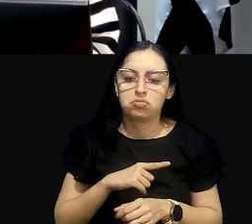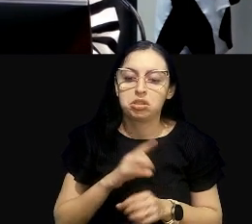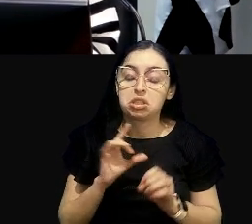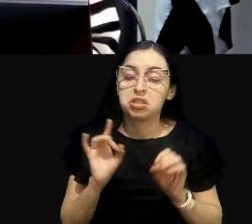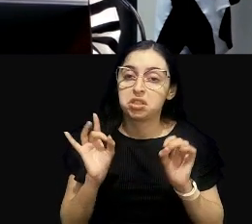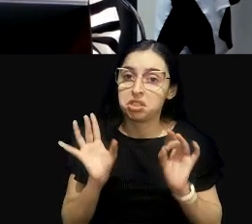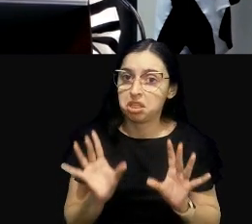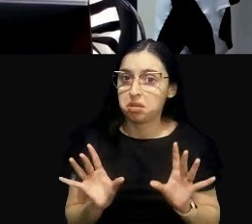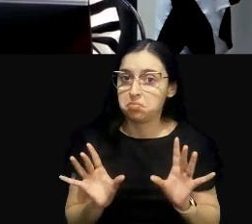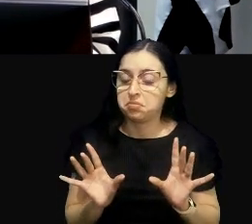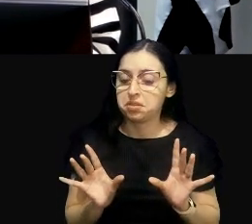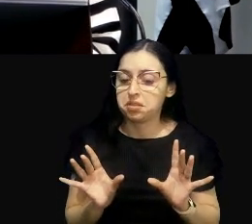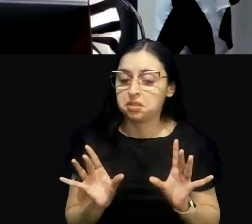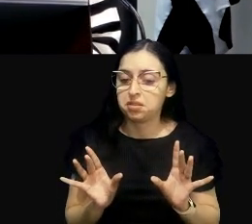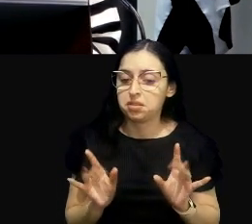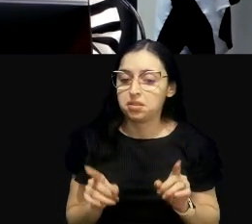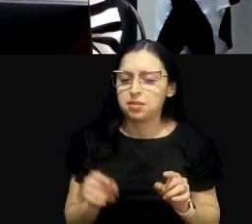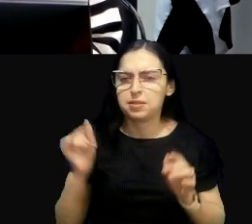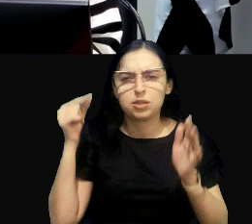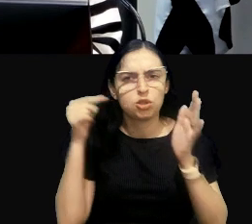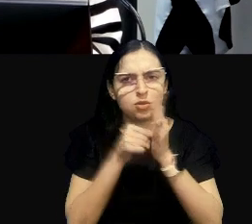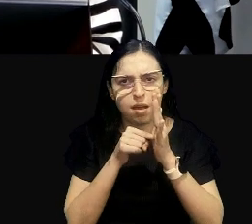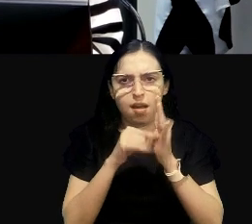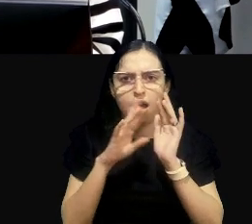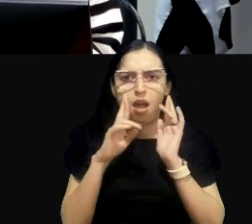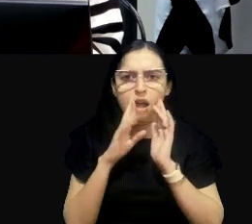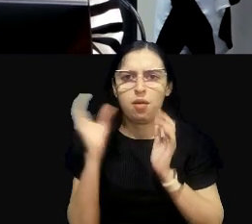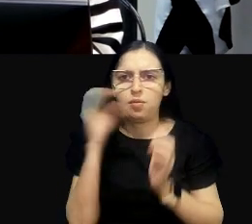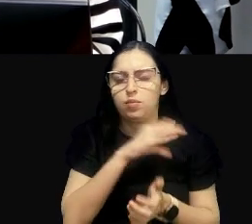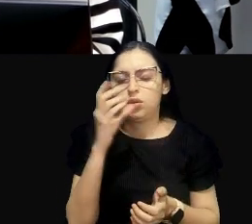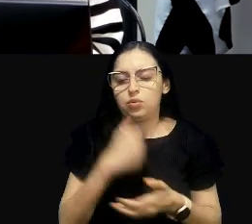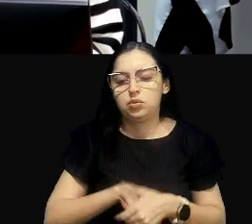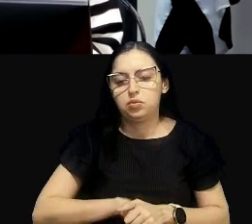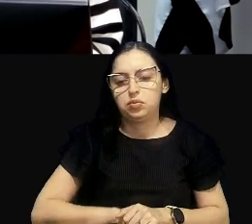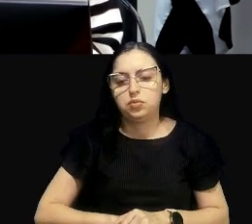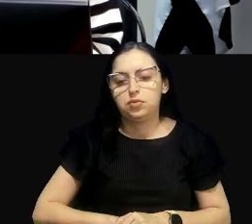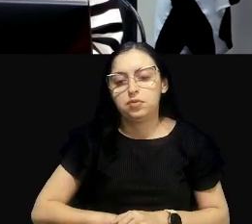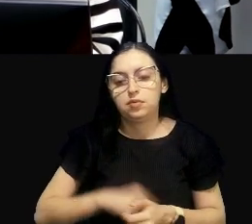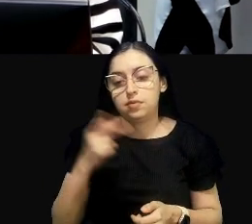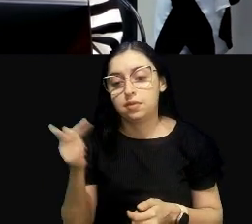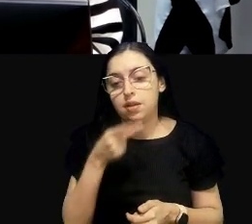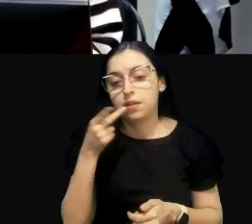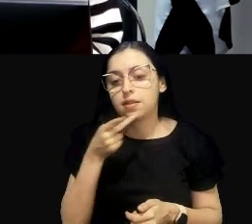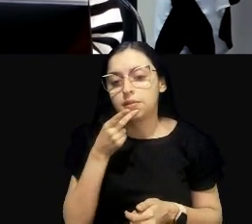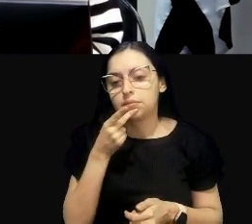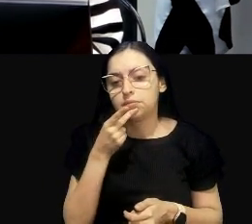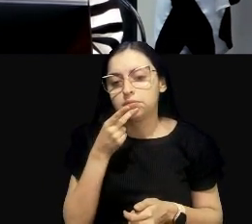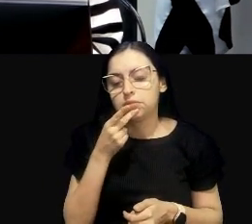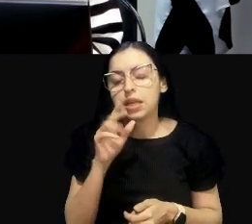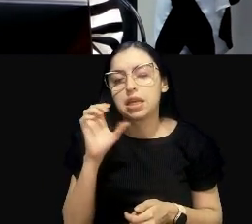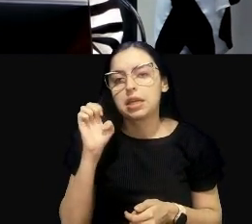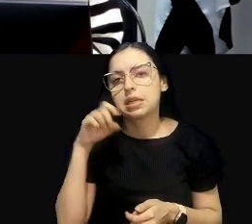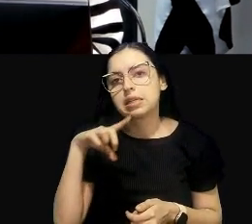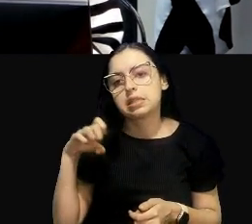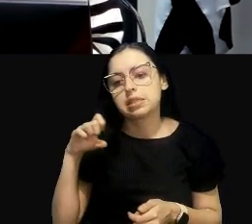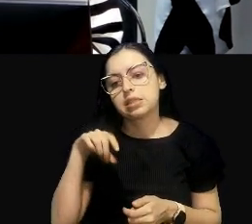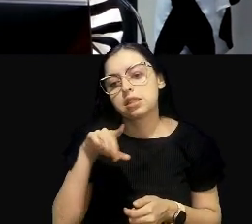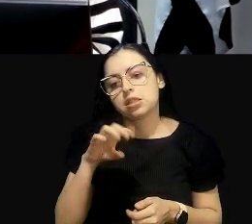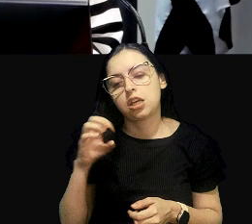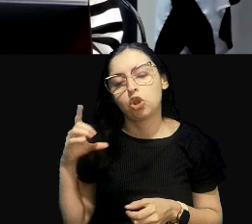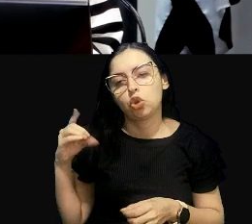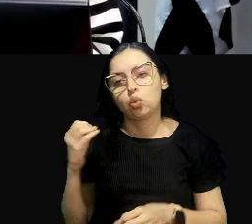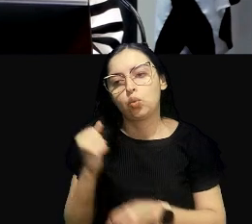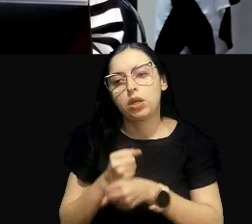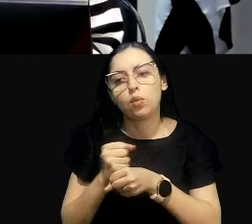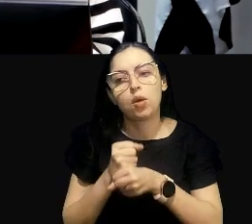e certeira. Por isso que a gente coloca, eu falo muito, é seta anual. Você não pode errar.